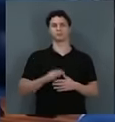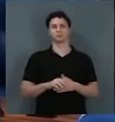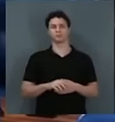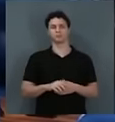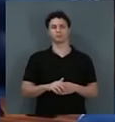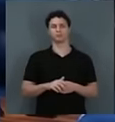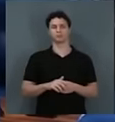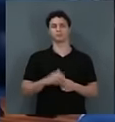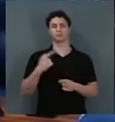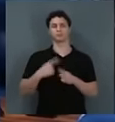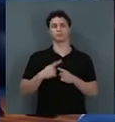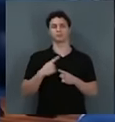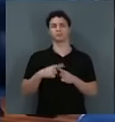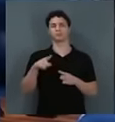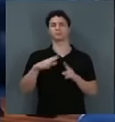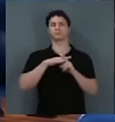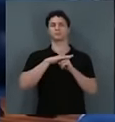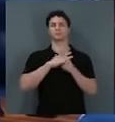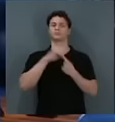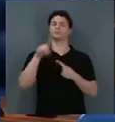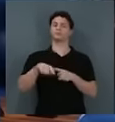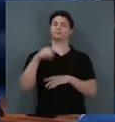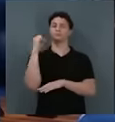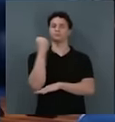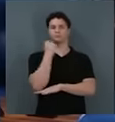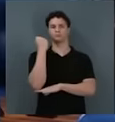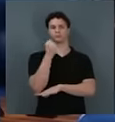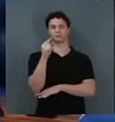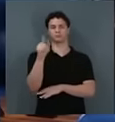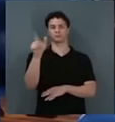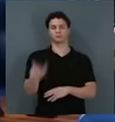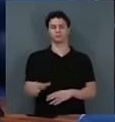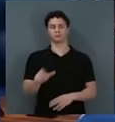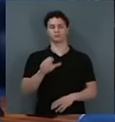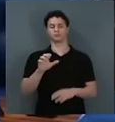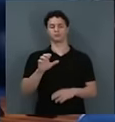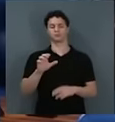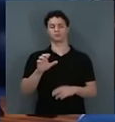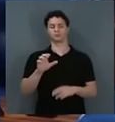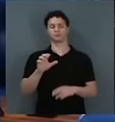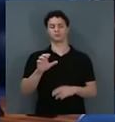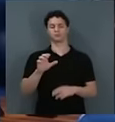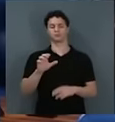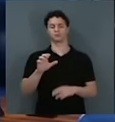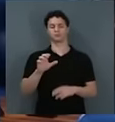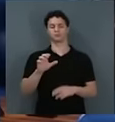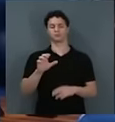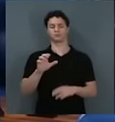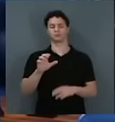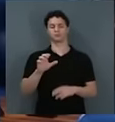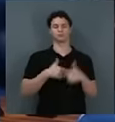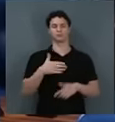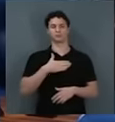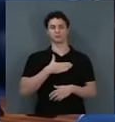porque essa situação é gravíssima. Esse cidadão que está forragido, trabalhou para mim,